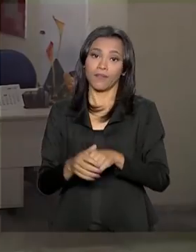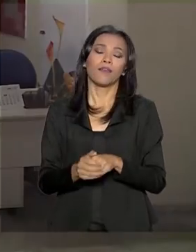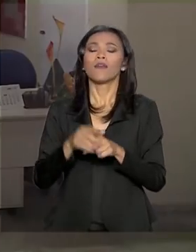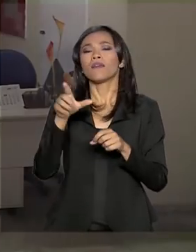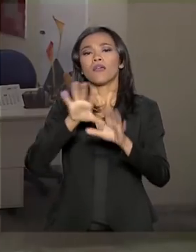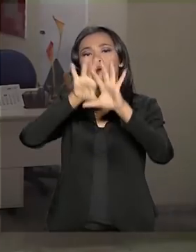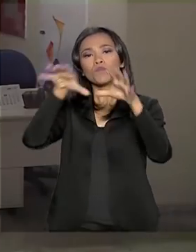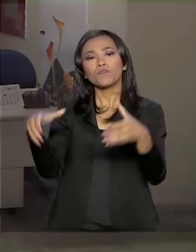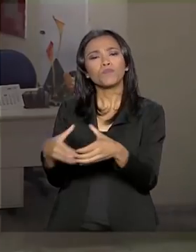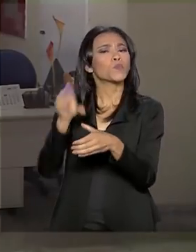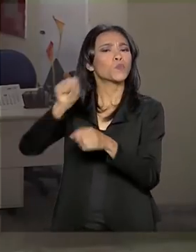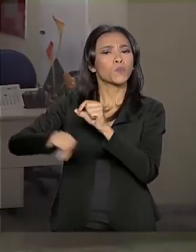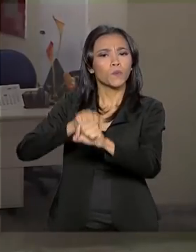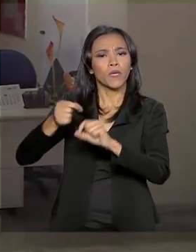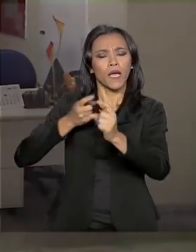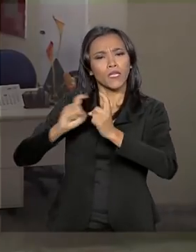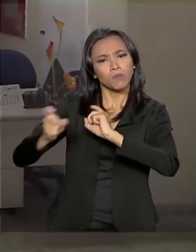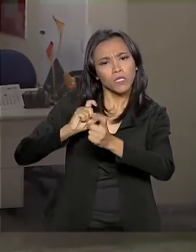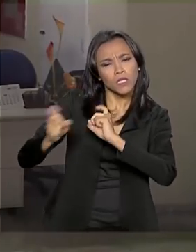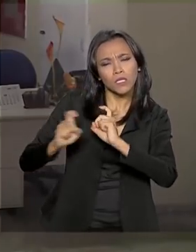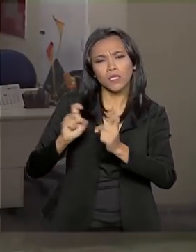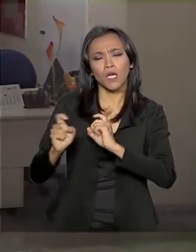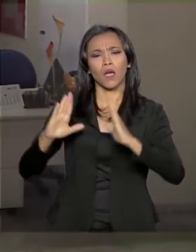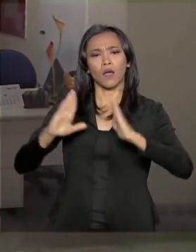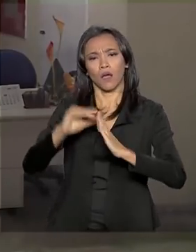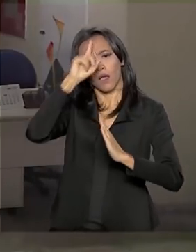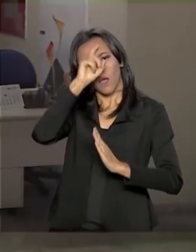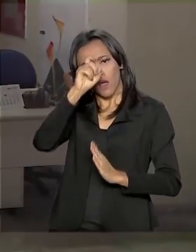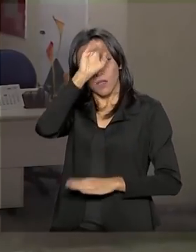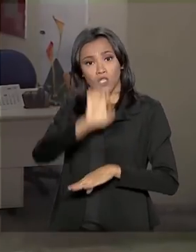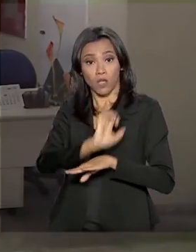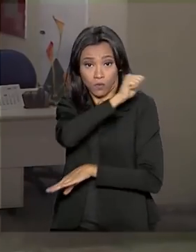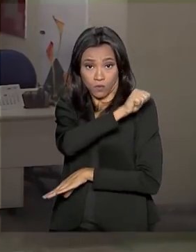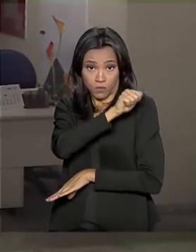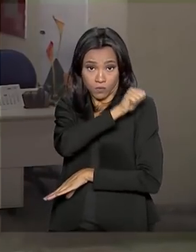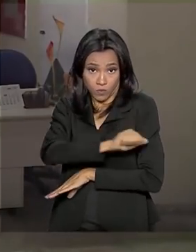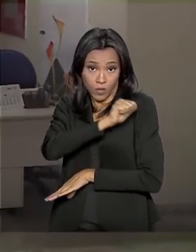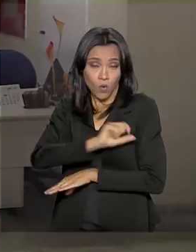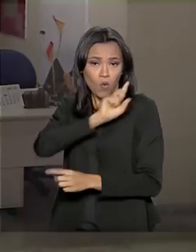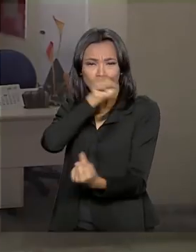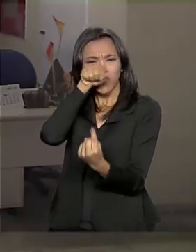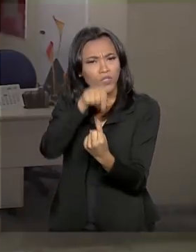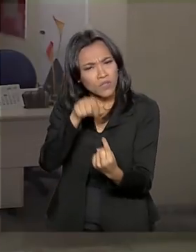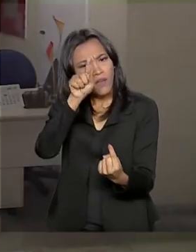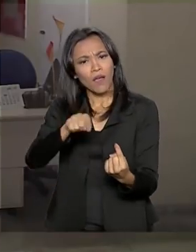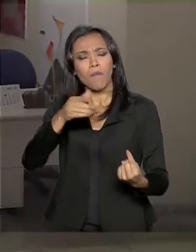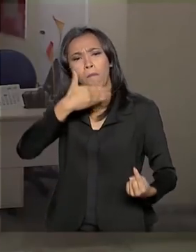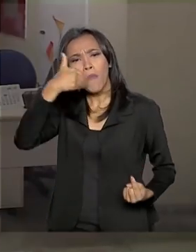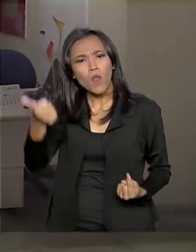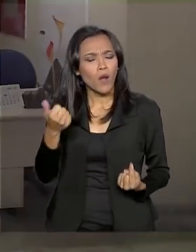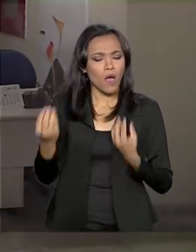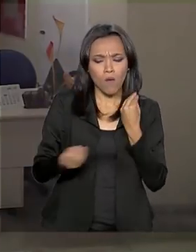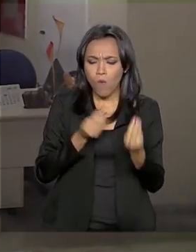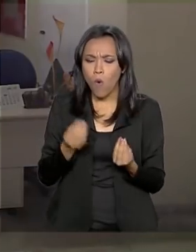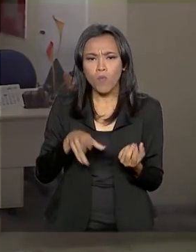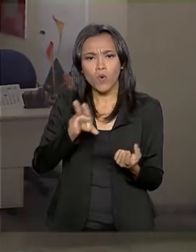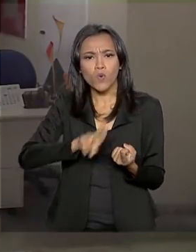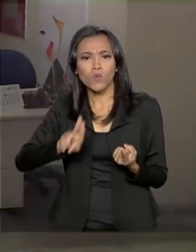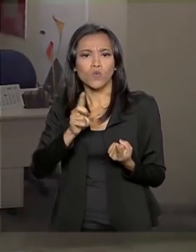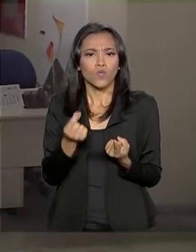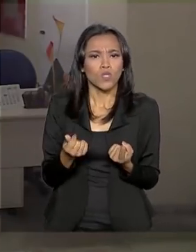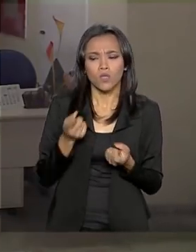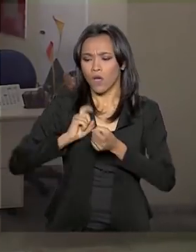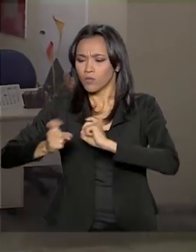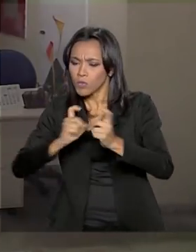Integrada dos Hospitais Federais do Rio. O objetivo desse encontro é melhorar tanto a forma como se gere esses hospitais,